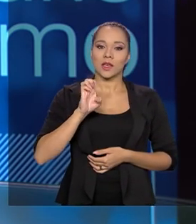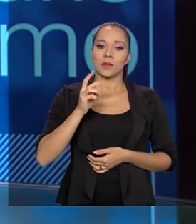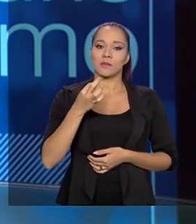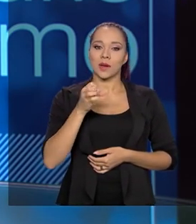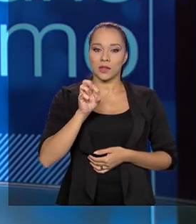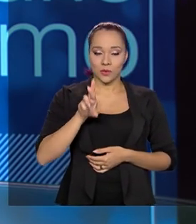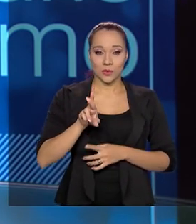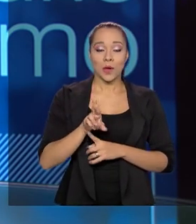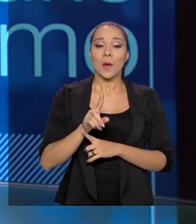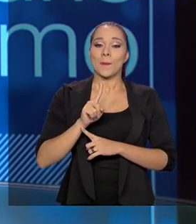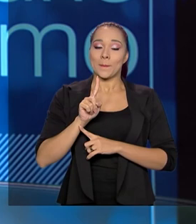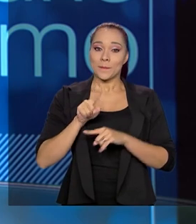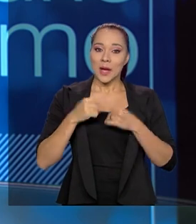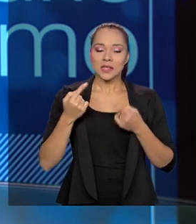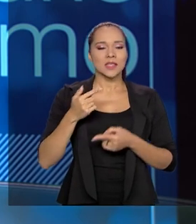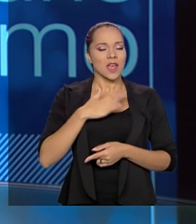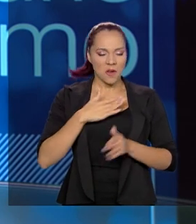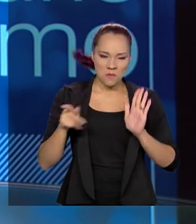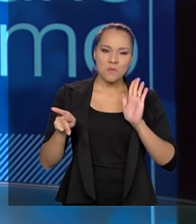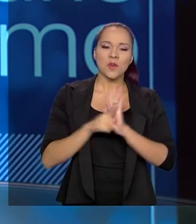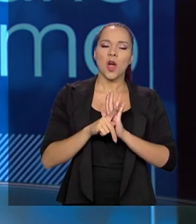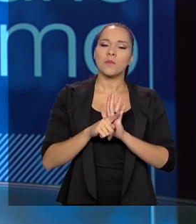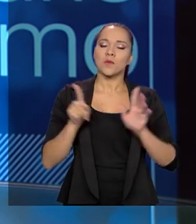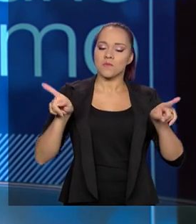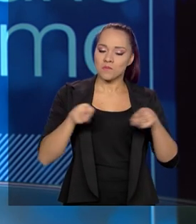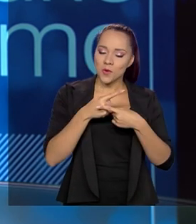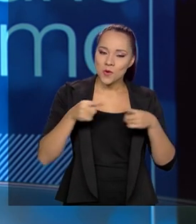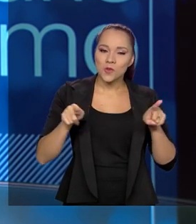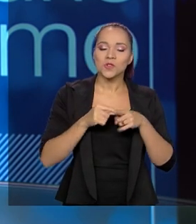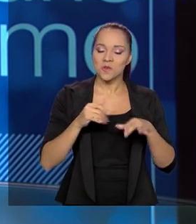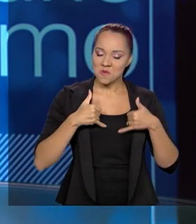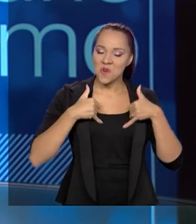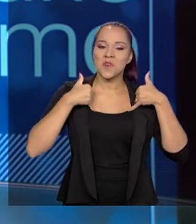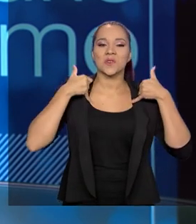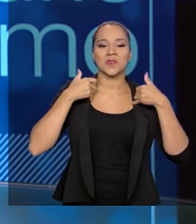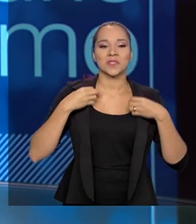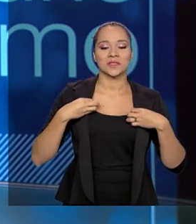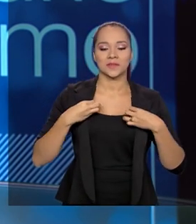mas eu sou o sanfoneiro nordestino, músico, com muito orgulho.